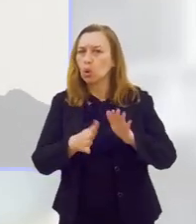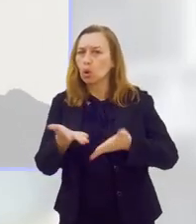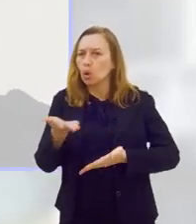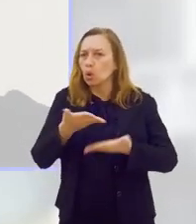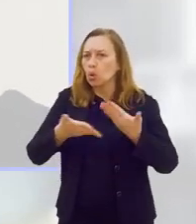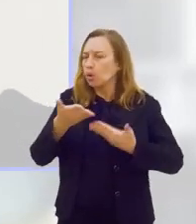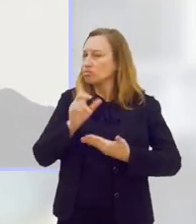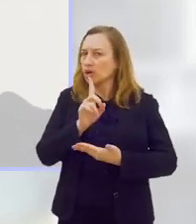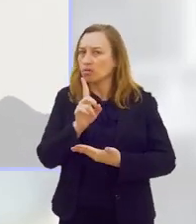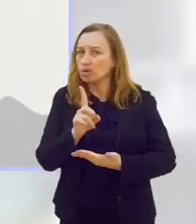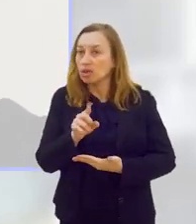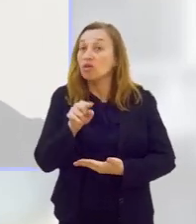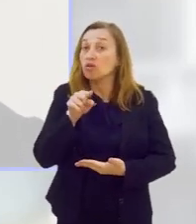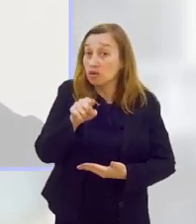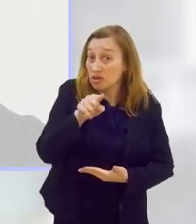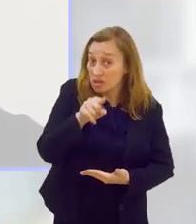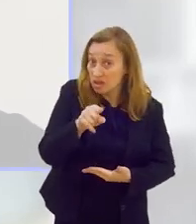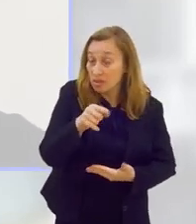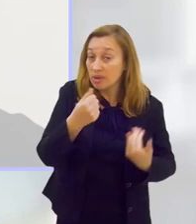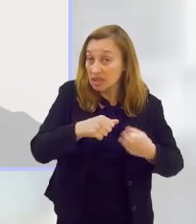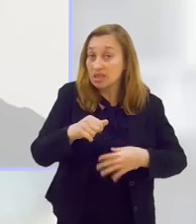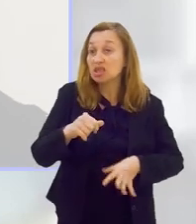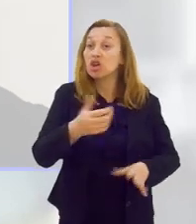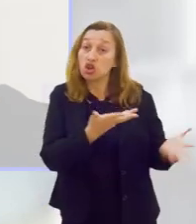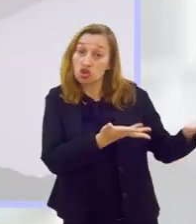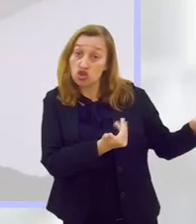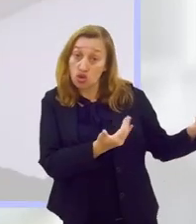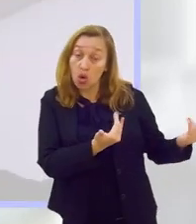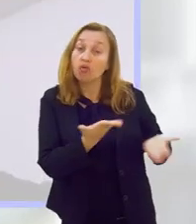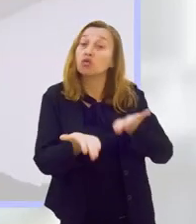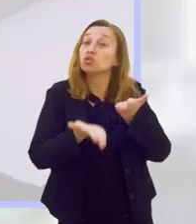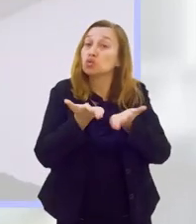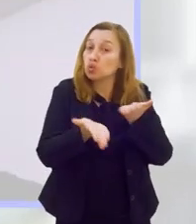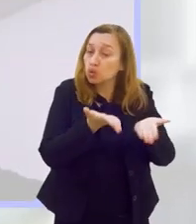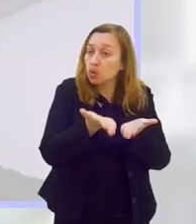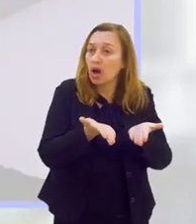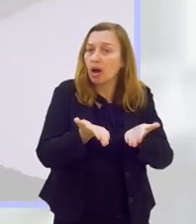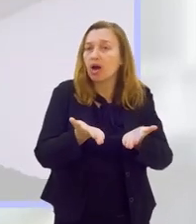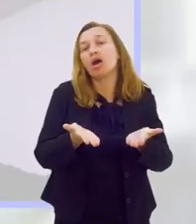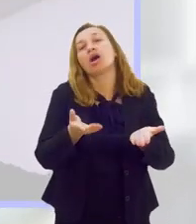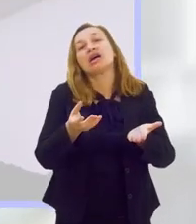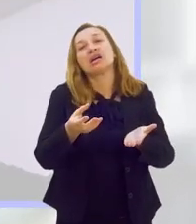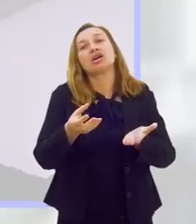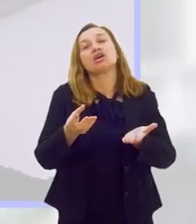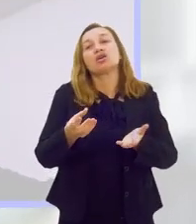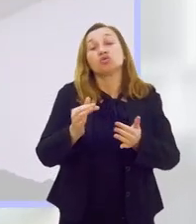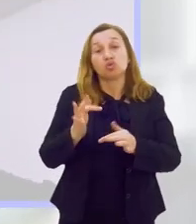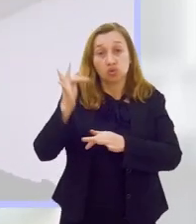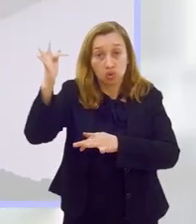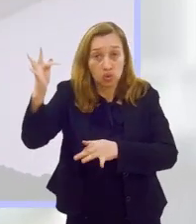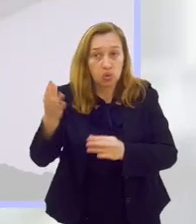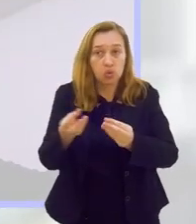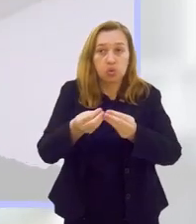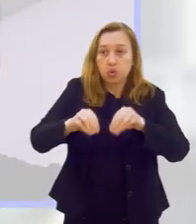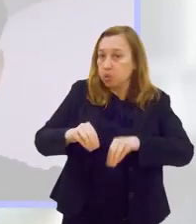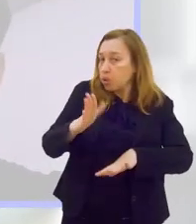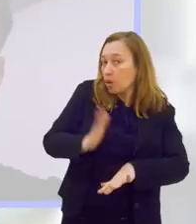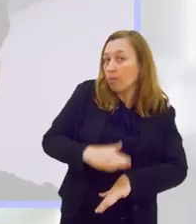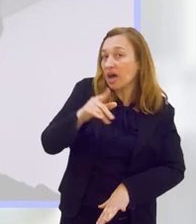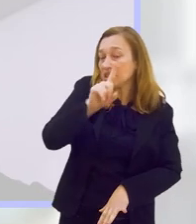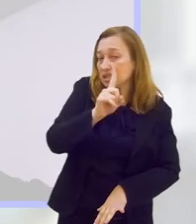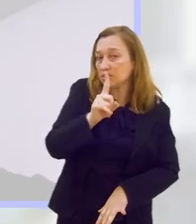prejuízo é muito maior lá no futuro. E, às vezes, não vou falar